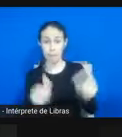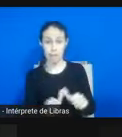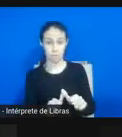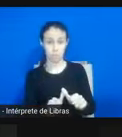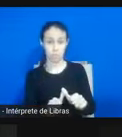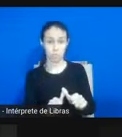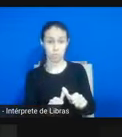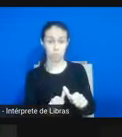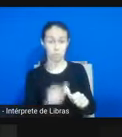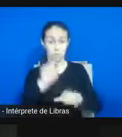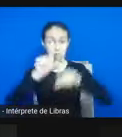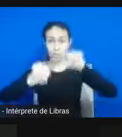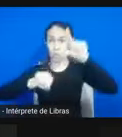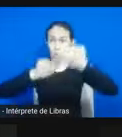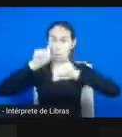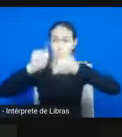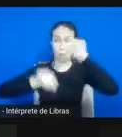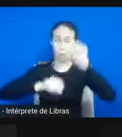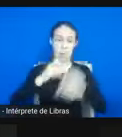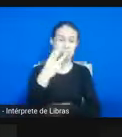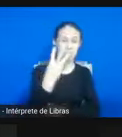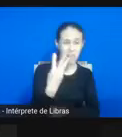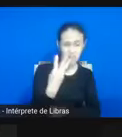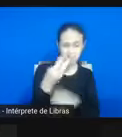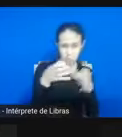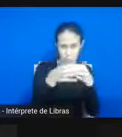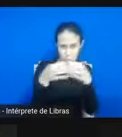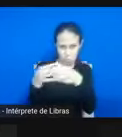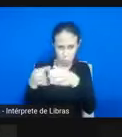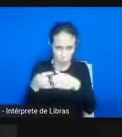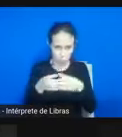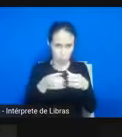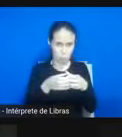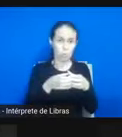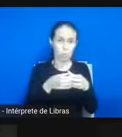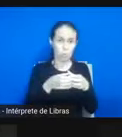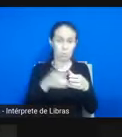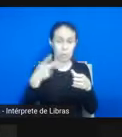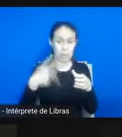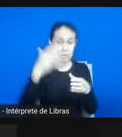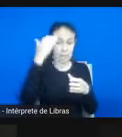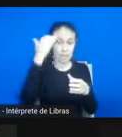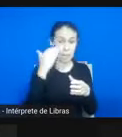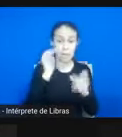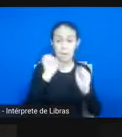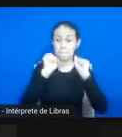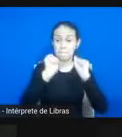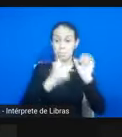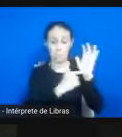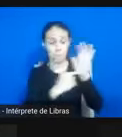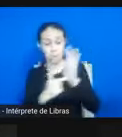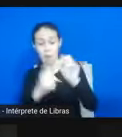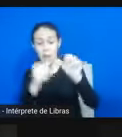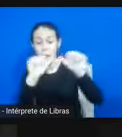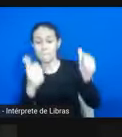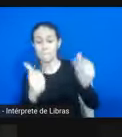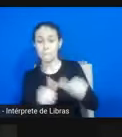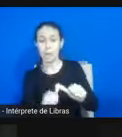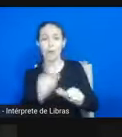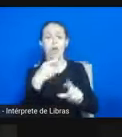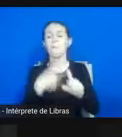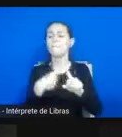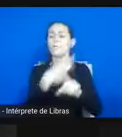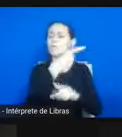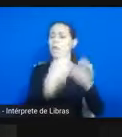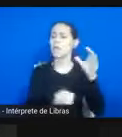cidade, apresente as imagens, leia os jornais, as notícias, para que eles consigam compreender, bom, por que aquele clube foi criado?